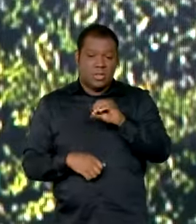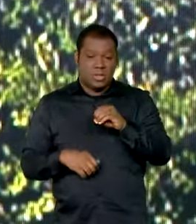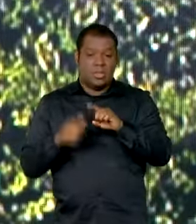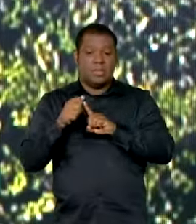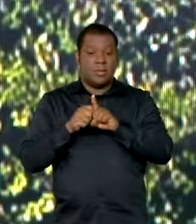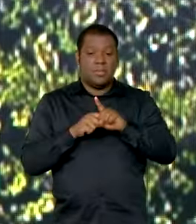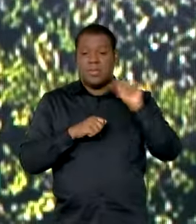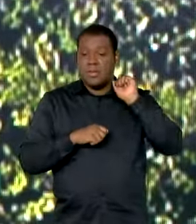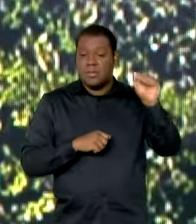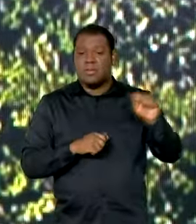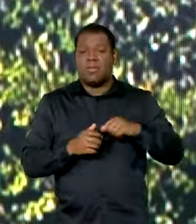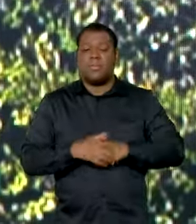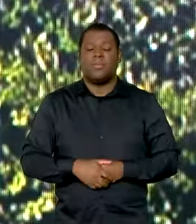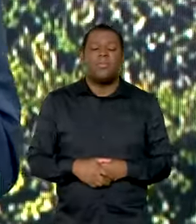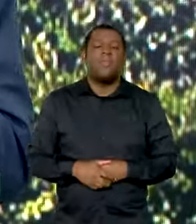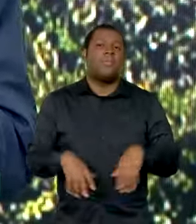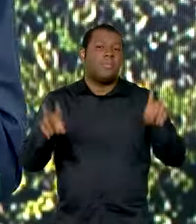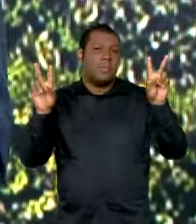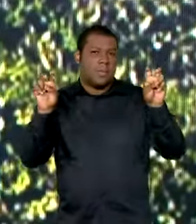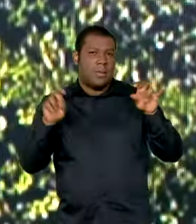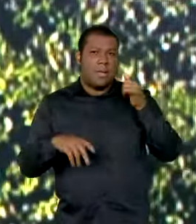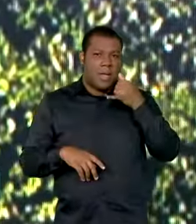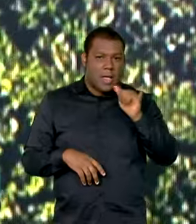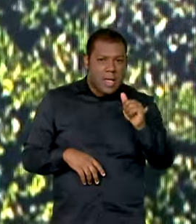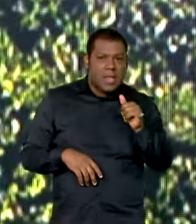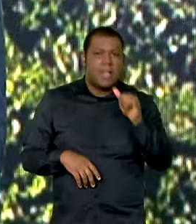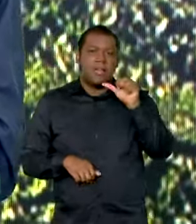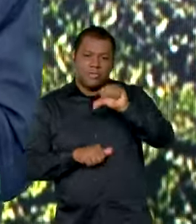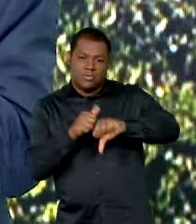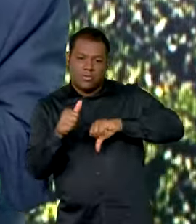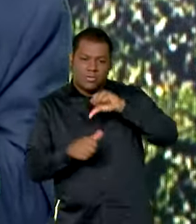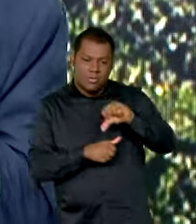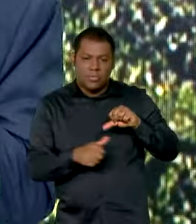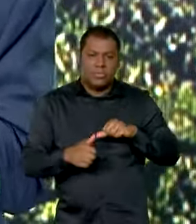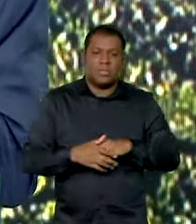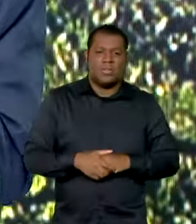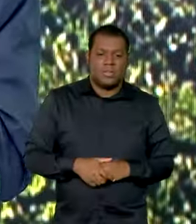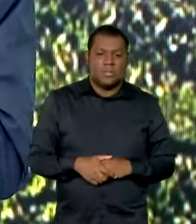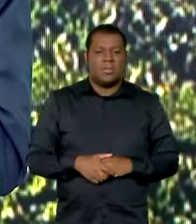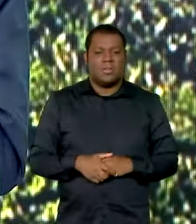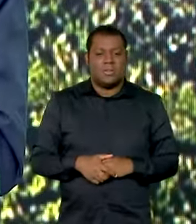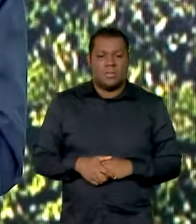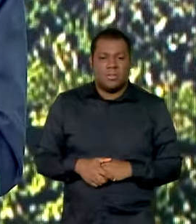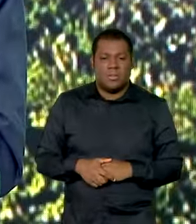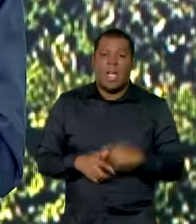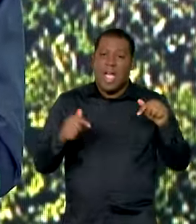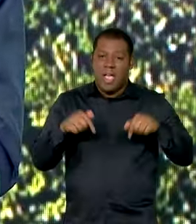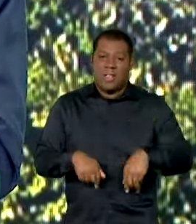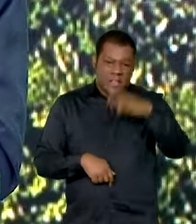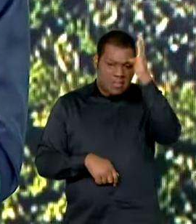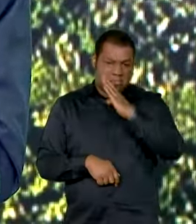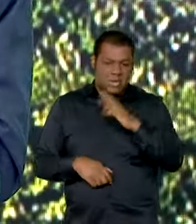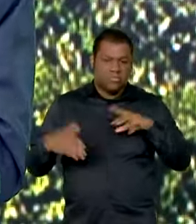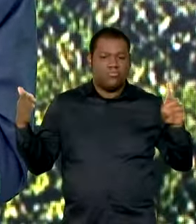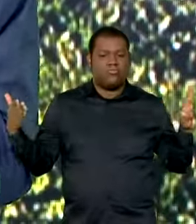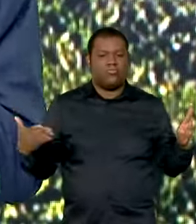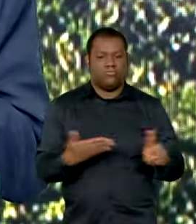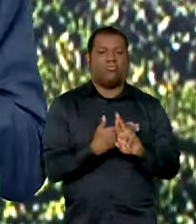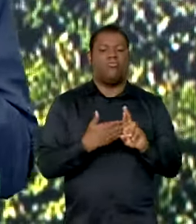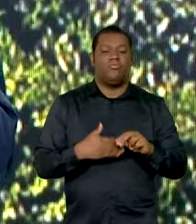em transição energética, quando a gente fala em transição climática, ninguém compete com o Brasil. Ninguém.